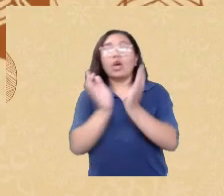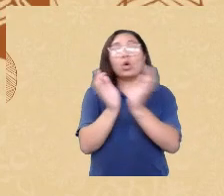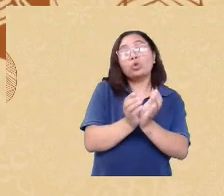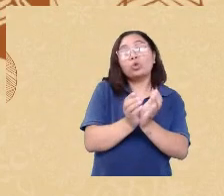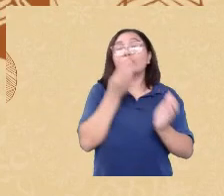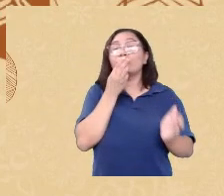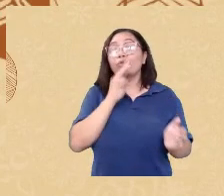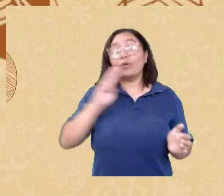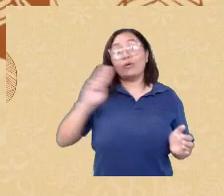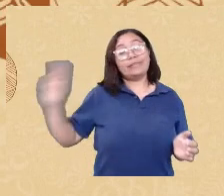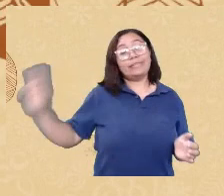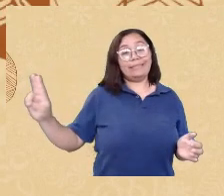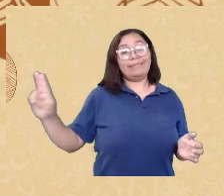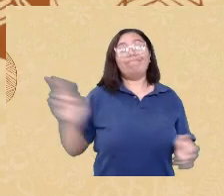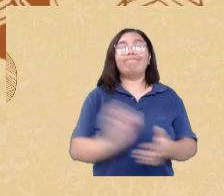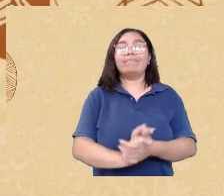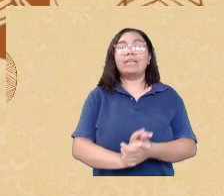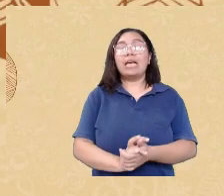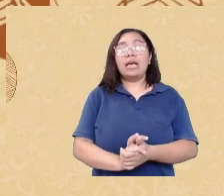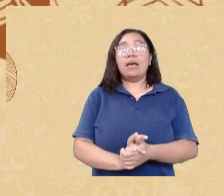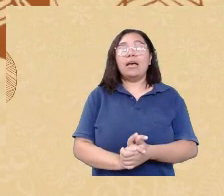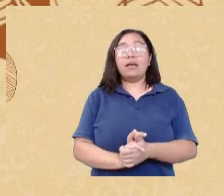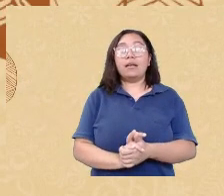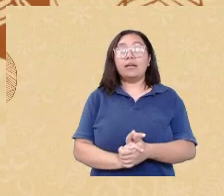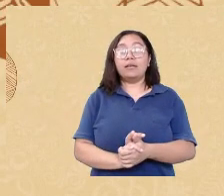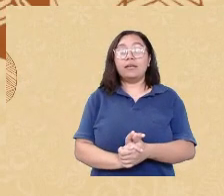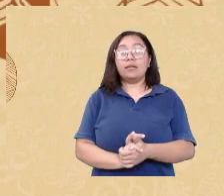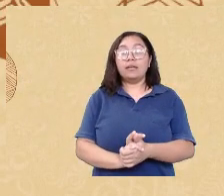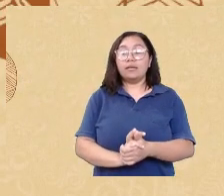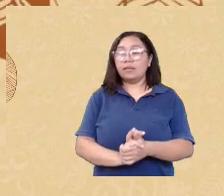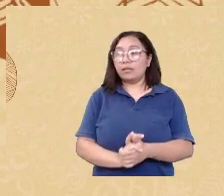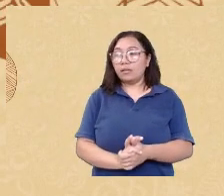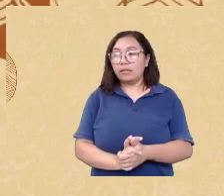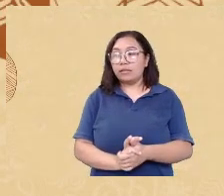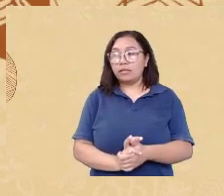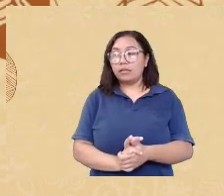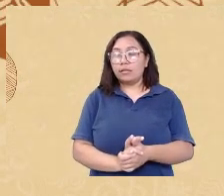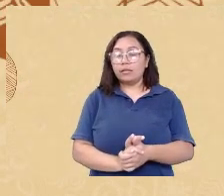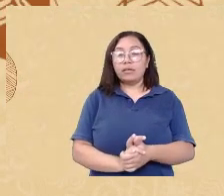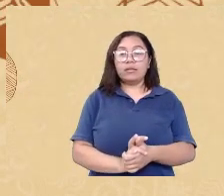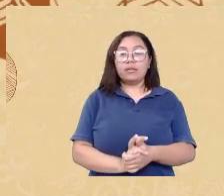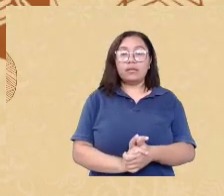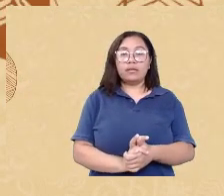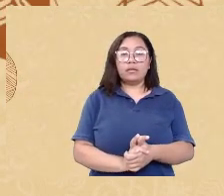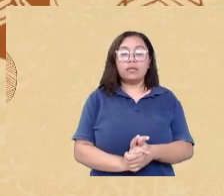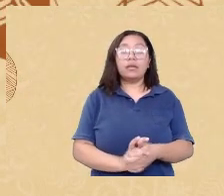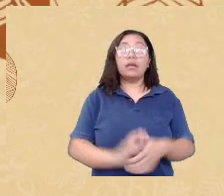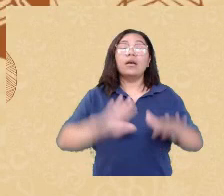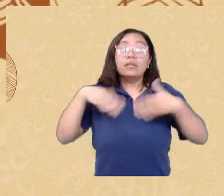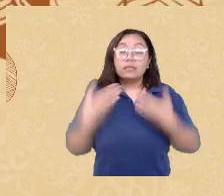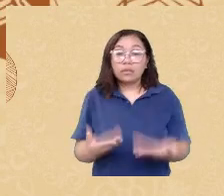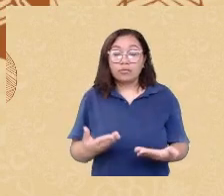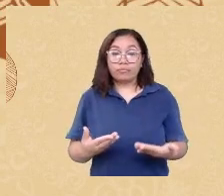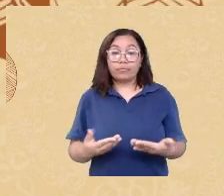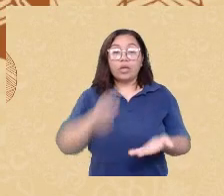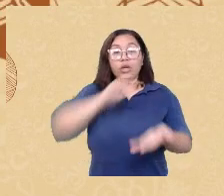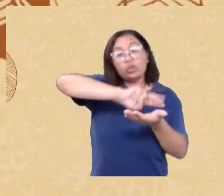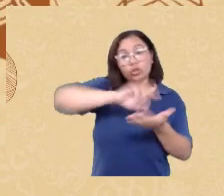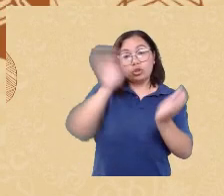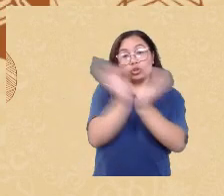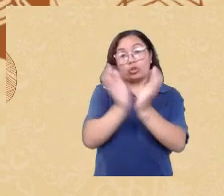israelenses e nem são só alemães então são grupos mais diversos aqui sim falando de grupos